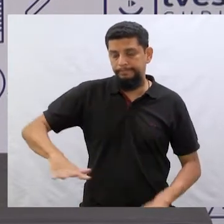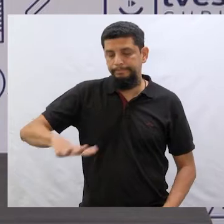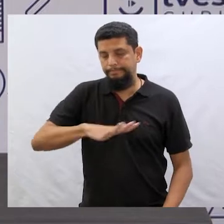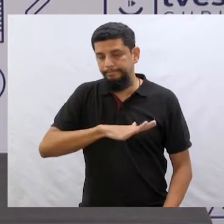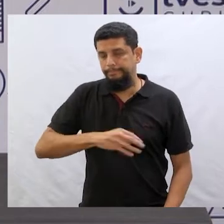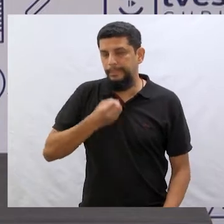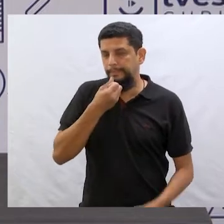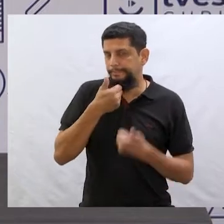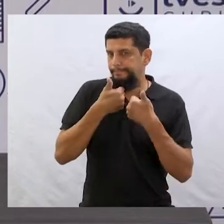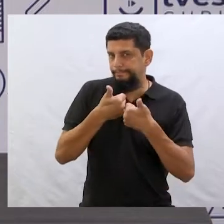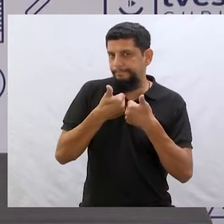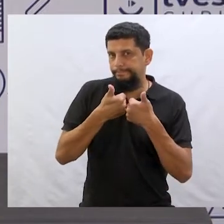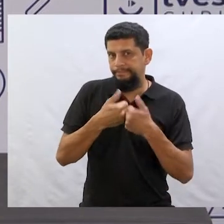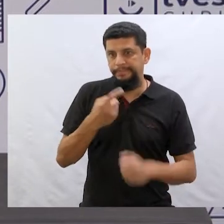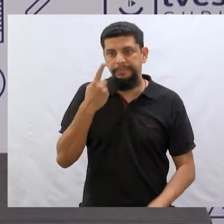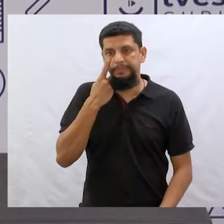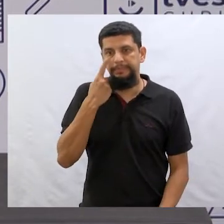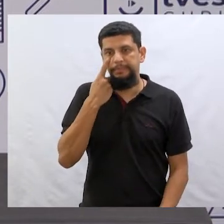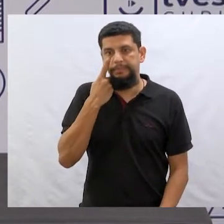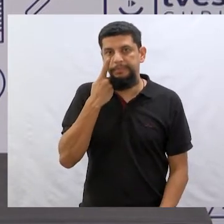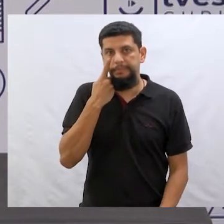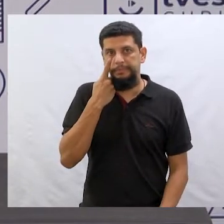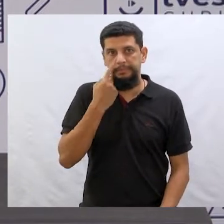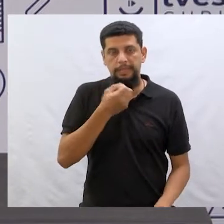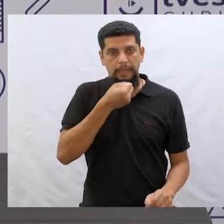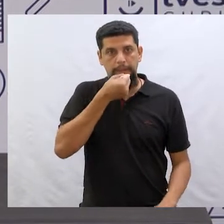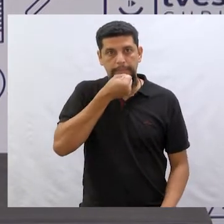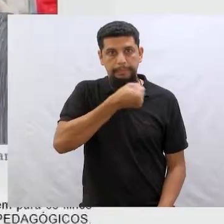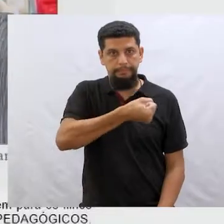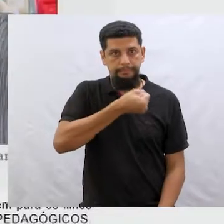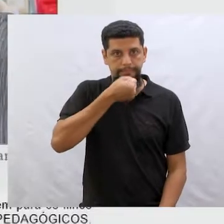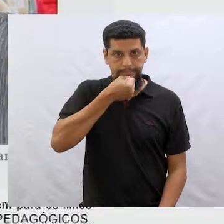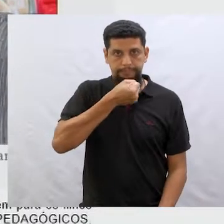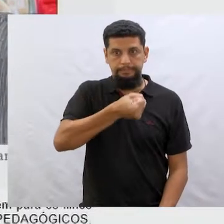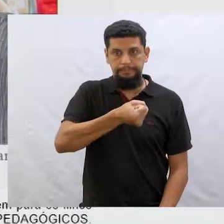gostoso. Então, olha comigo aqui essa reportagem.